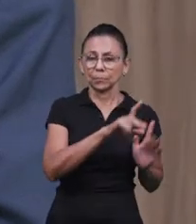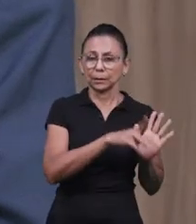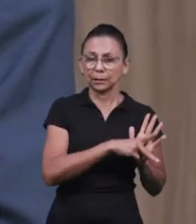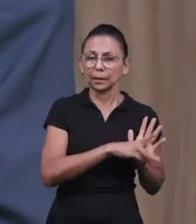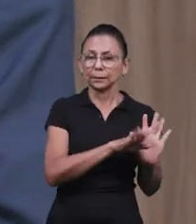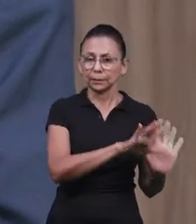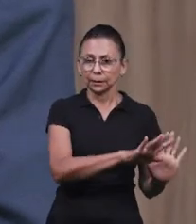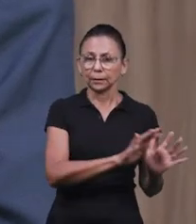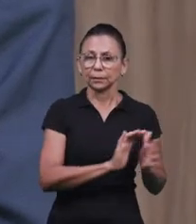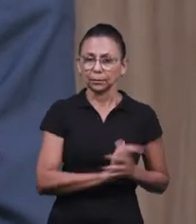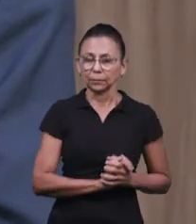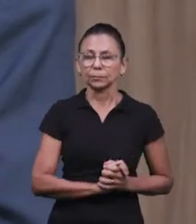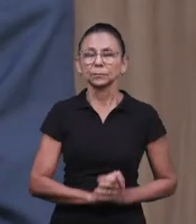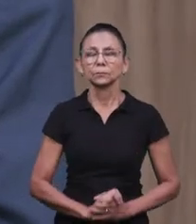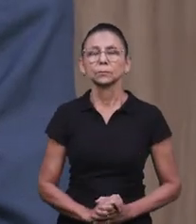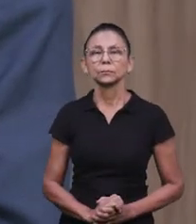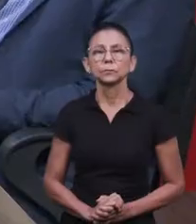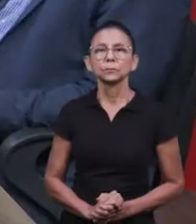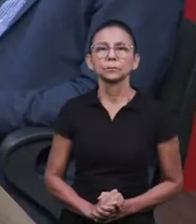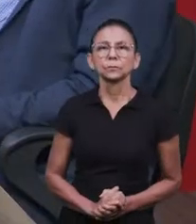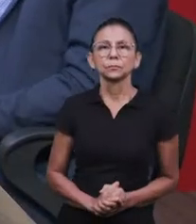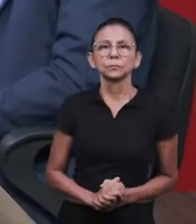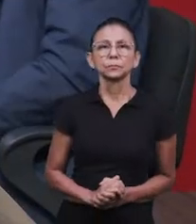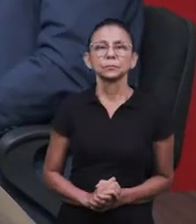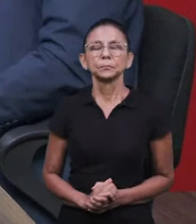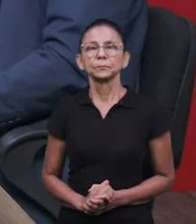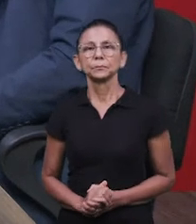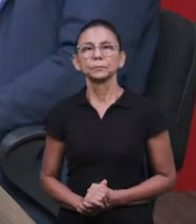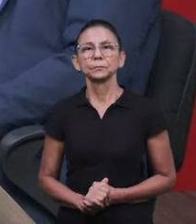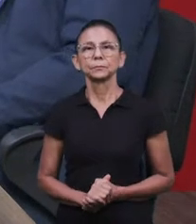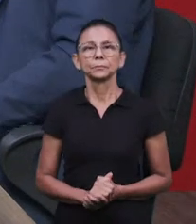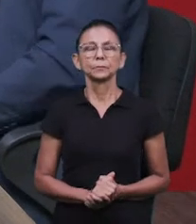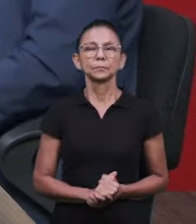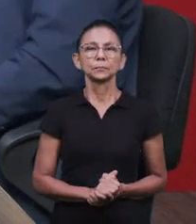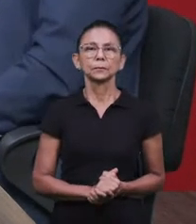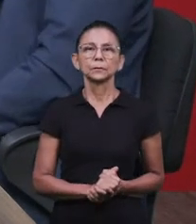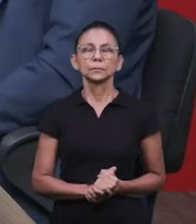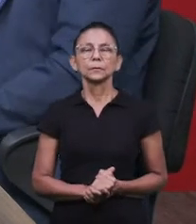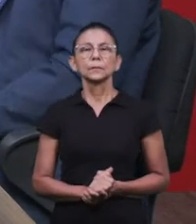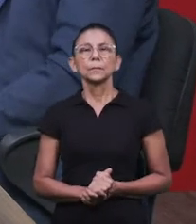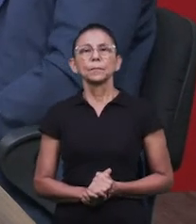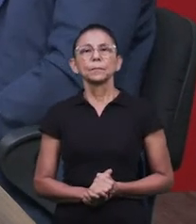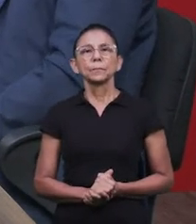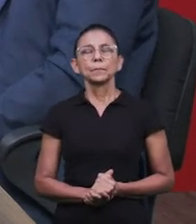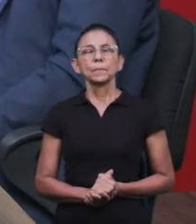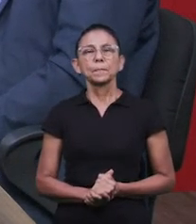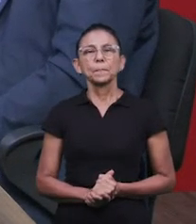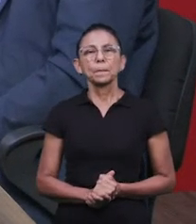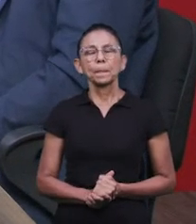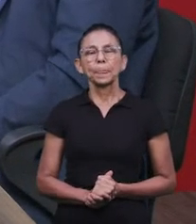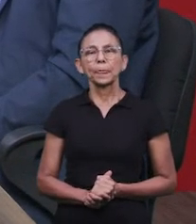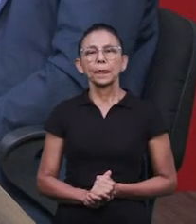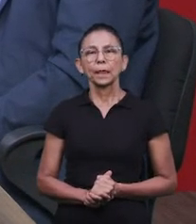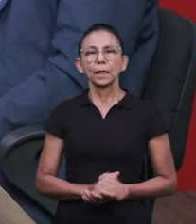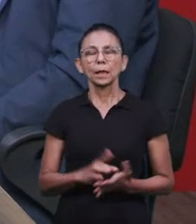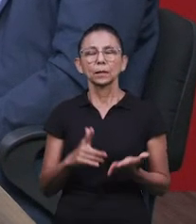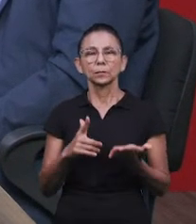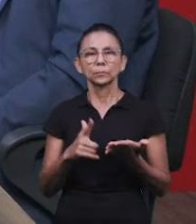dela é esse aí. É cultuar. Pastor Luiz, tem alguns textos que eu até separei, dentro desse contexto, pra ajudar, né?